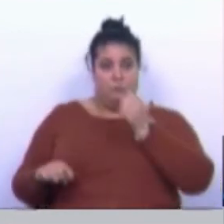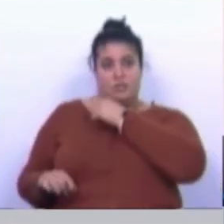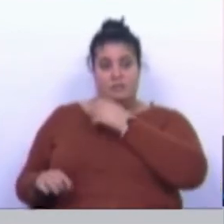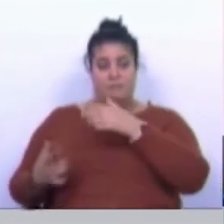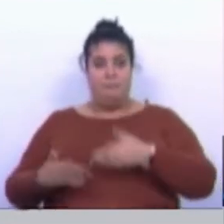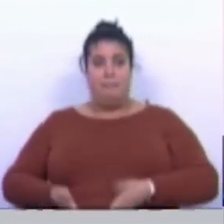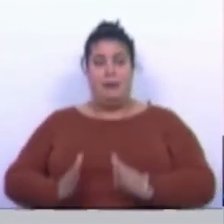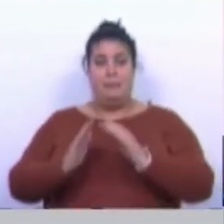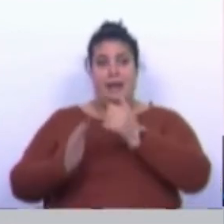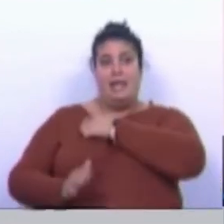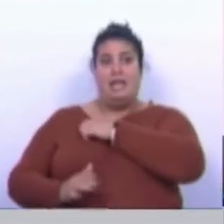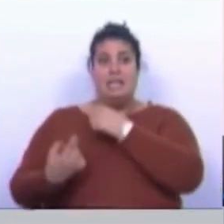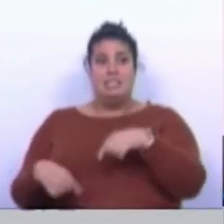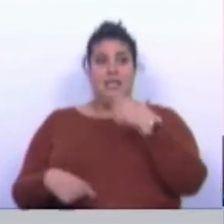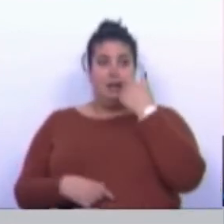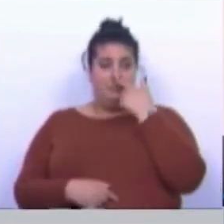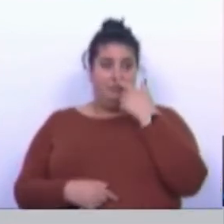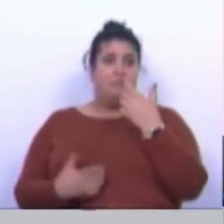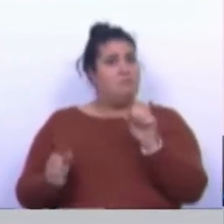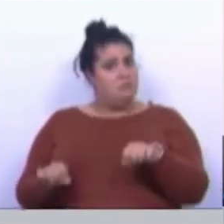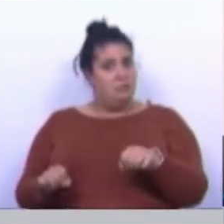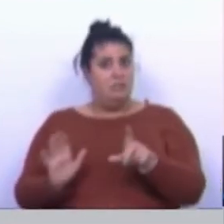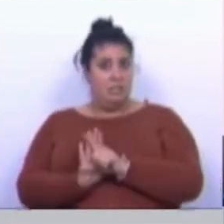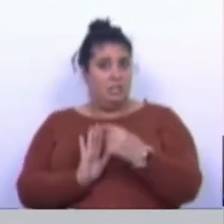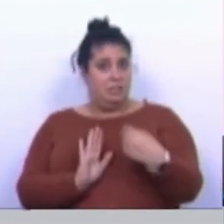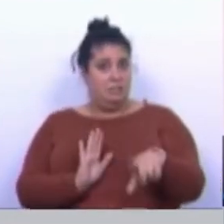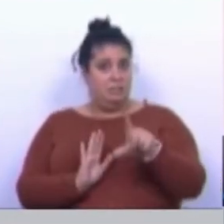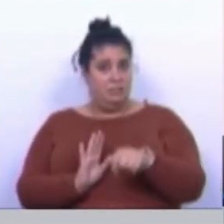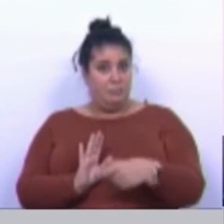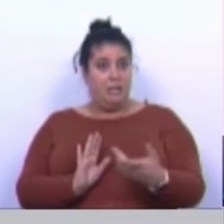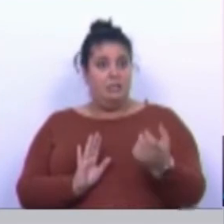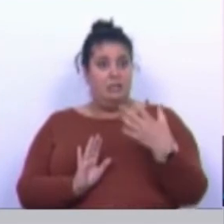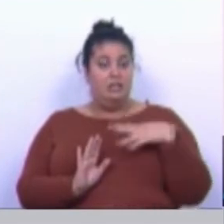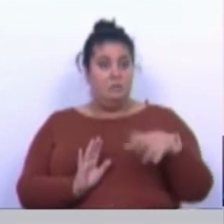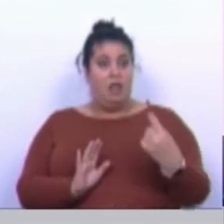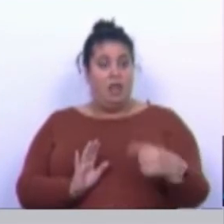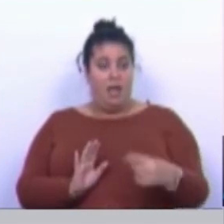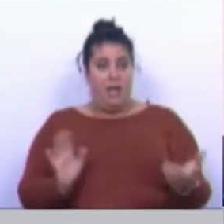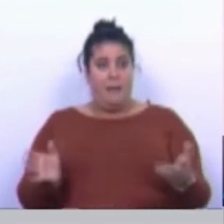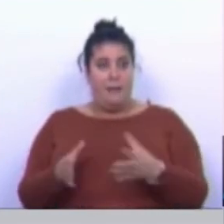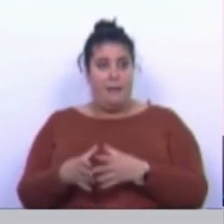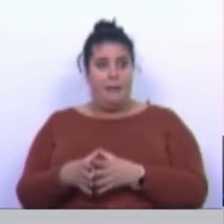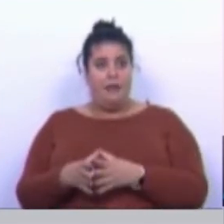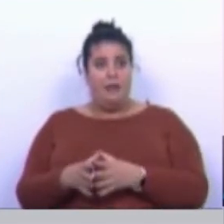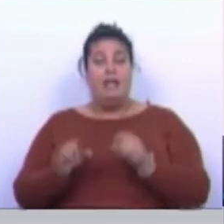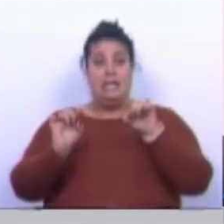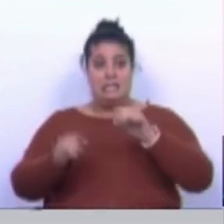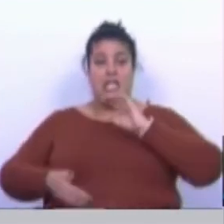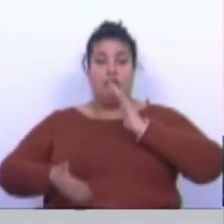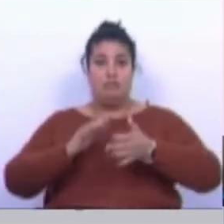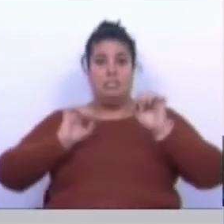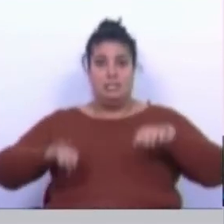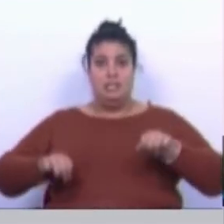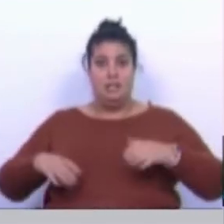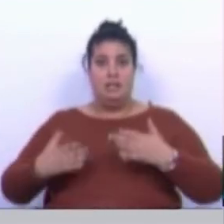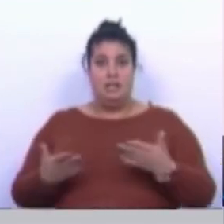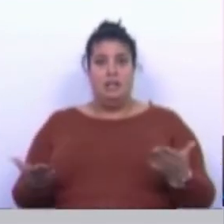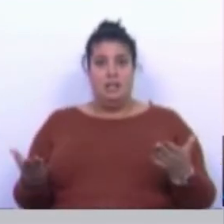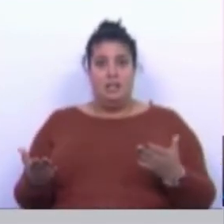parto domiciliar, que é uma opção válida e legal no nosso país, que está a acontecer com